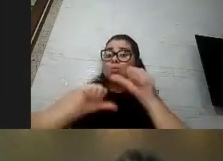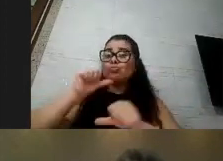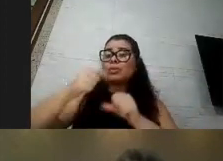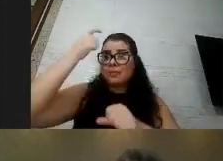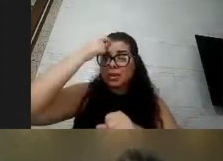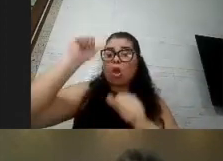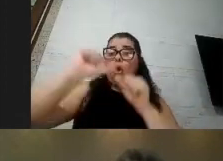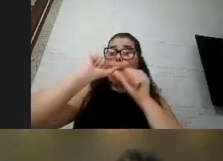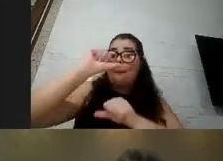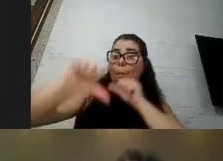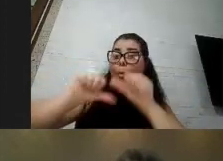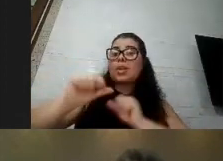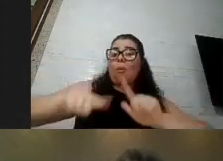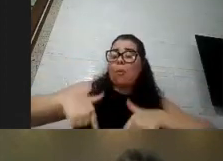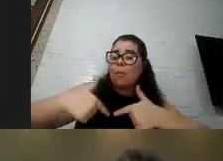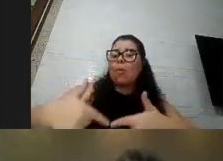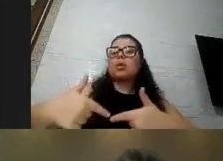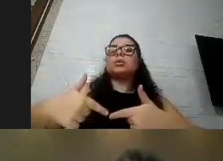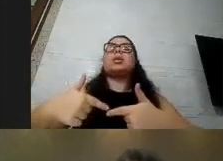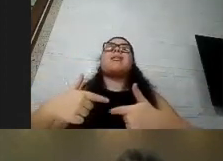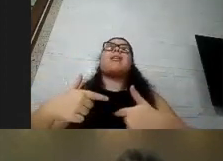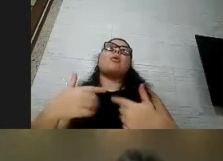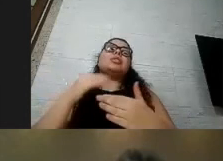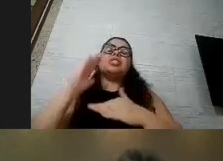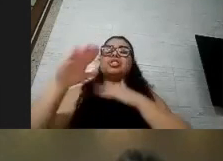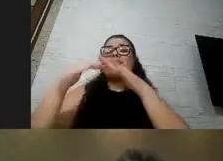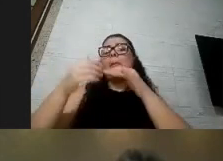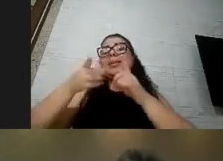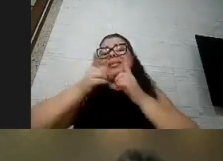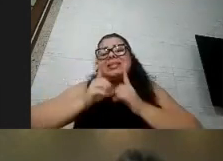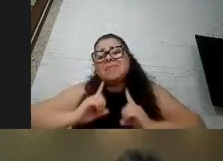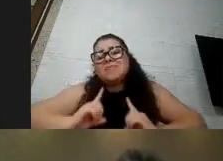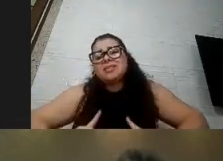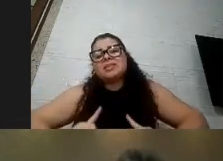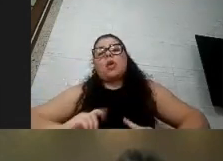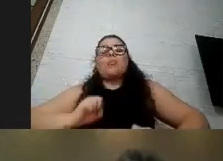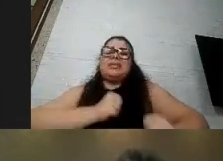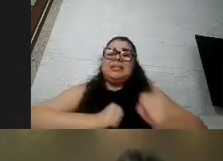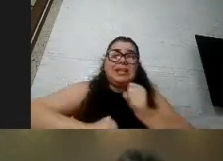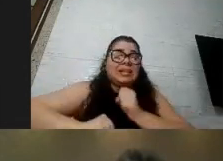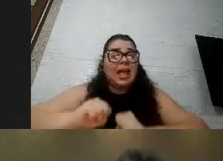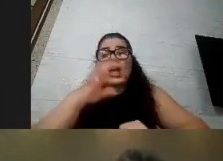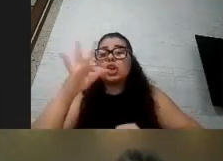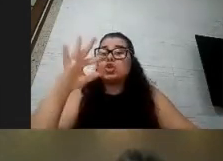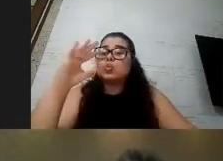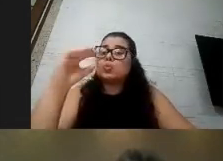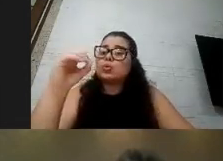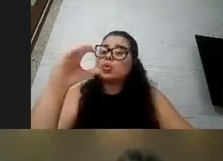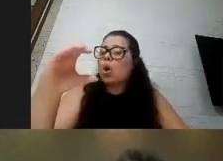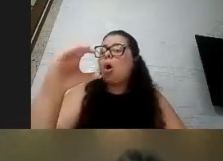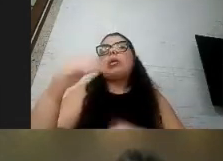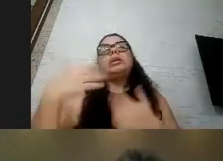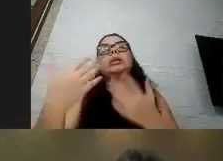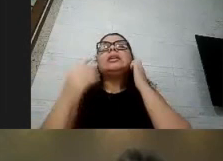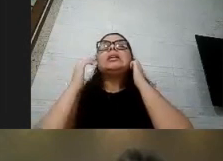mesmo em termos de desenvolvimento de depressão uma ansiedade um toque alguma coisa nesse sentido nessa